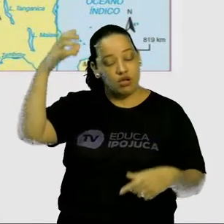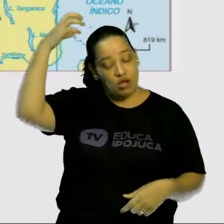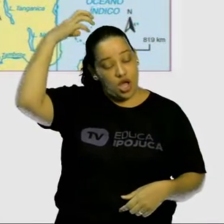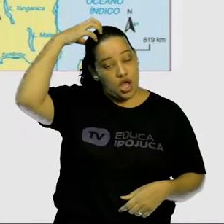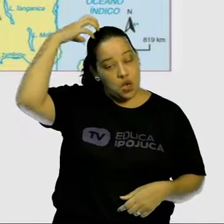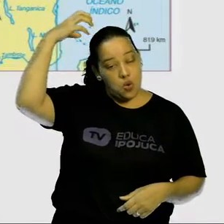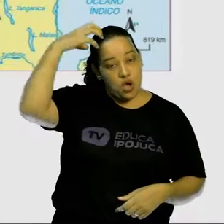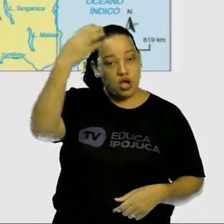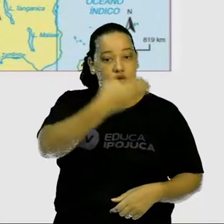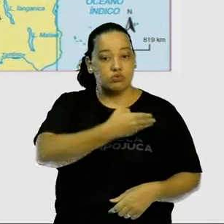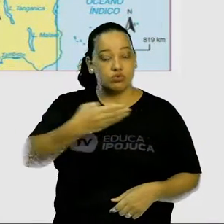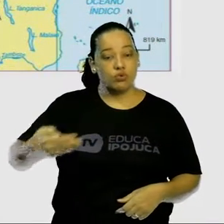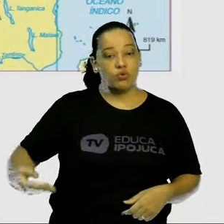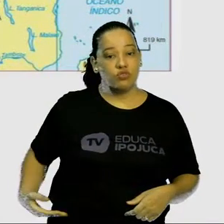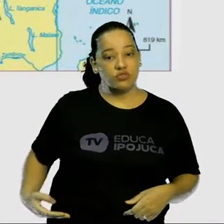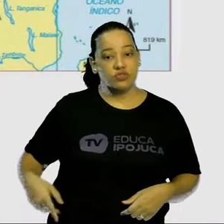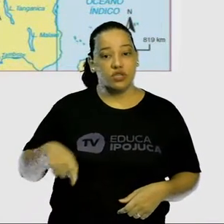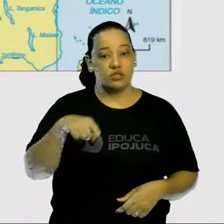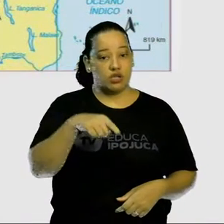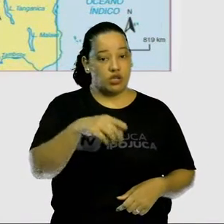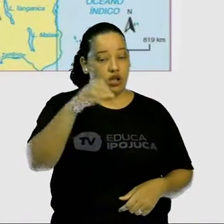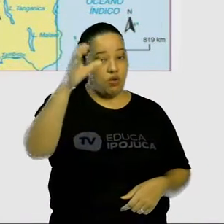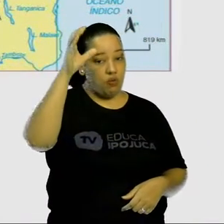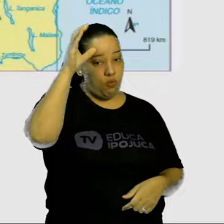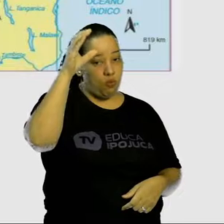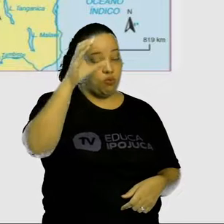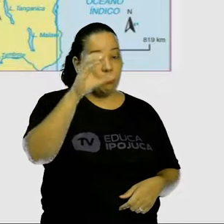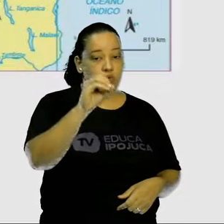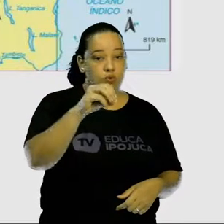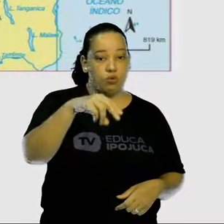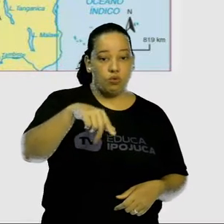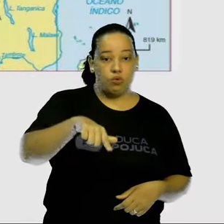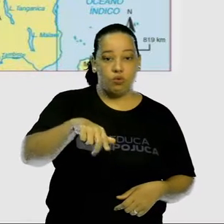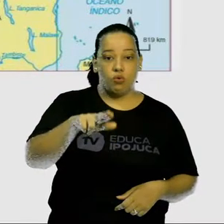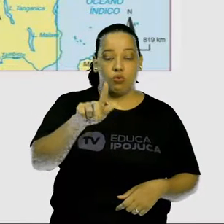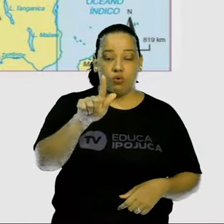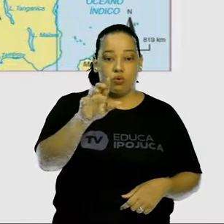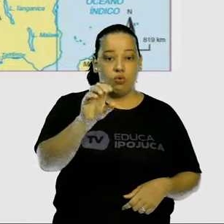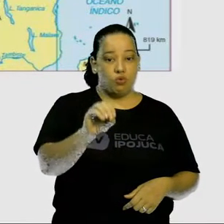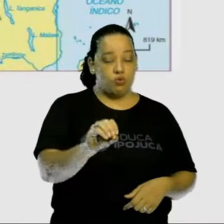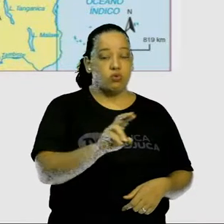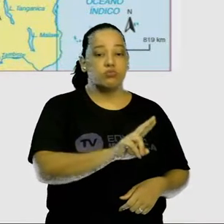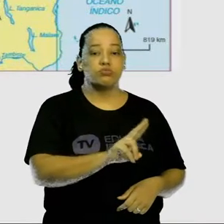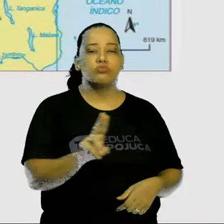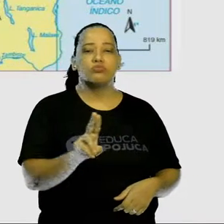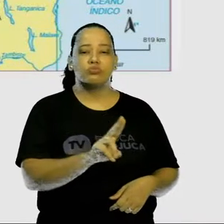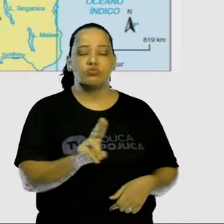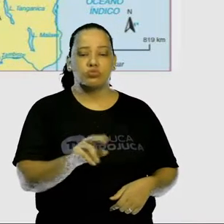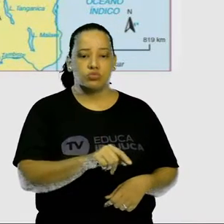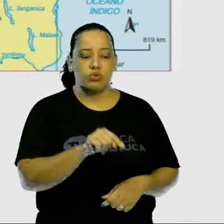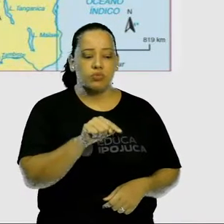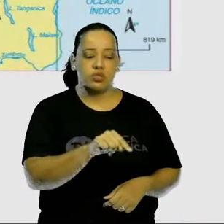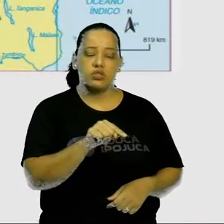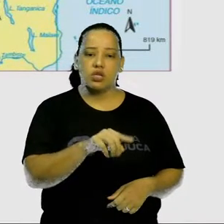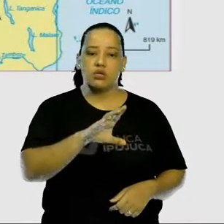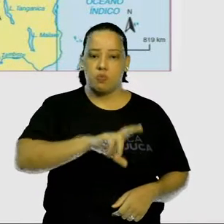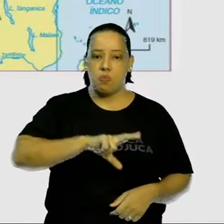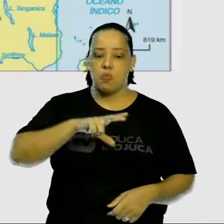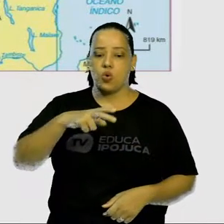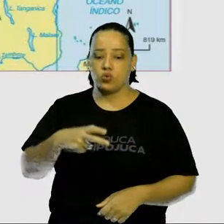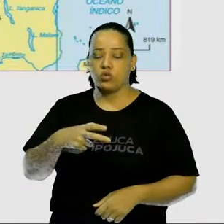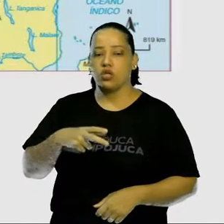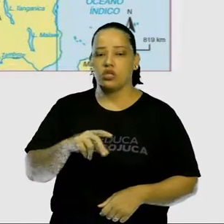O Reino do Congo, ele é esse nome, ele vai ser chamado ali pelos portugueses desde o século XV,